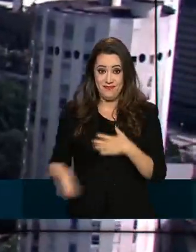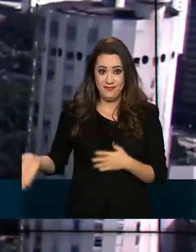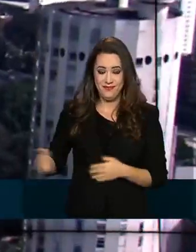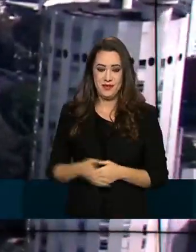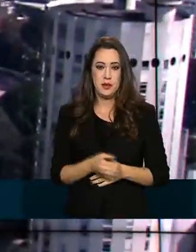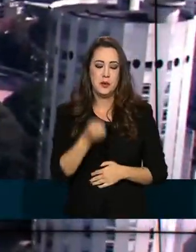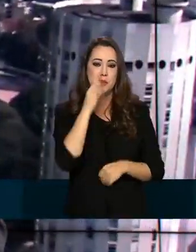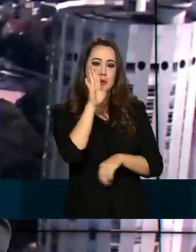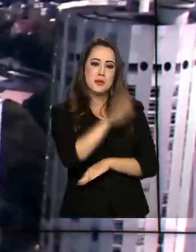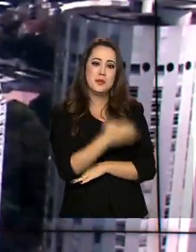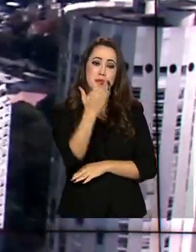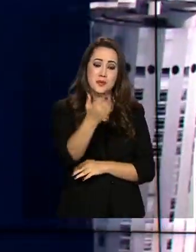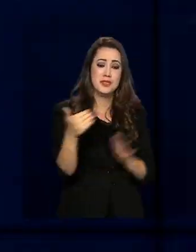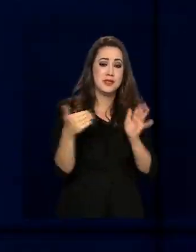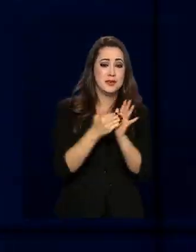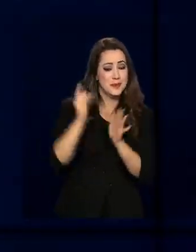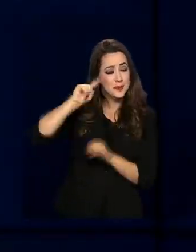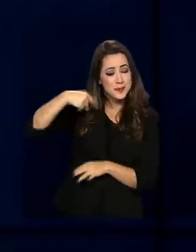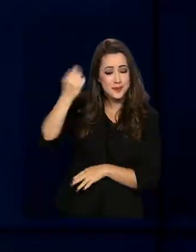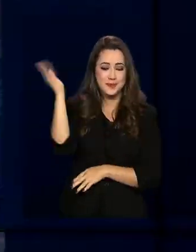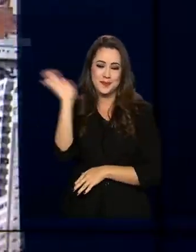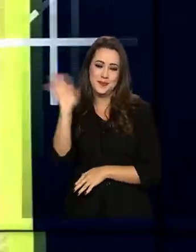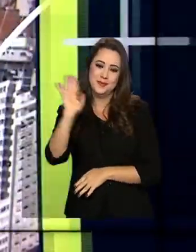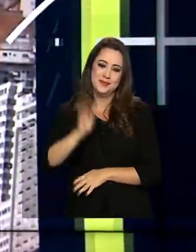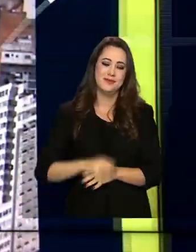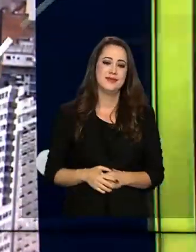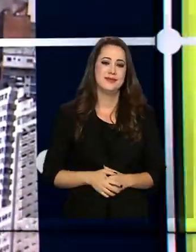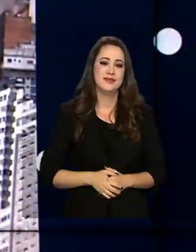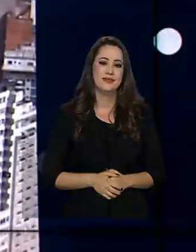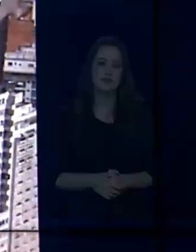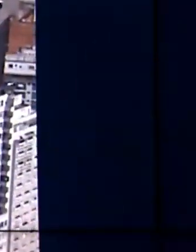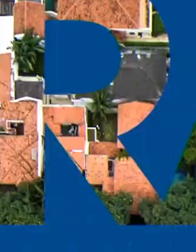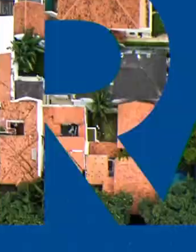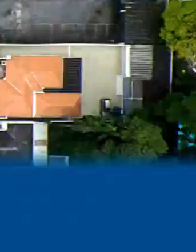sociais. Uma boa tarde para você e até a próxima edição.